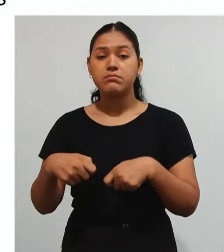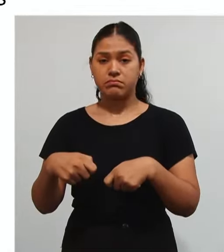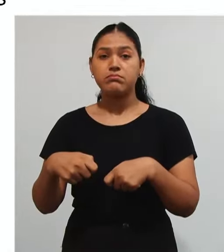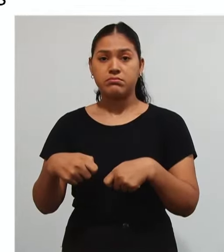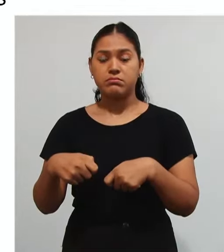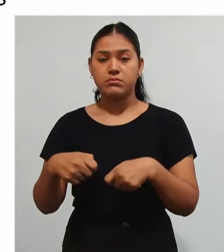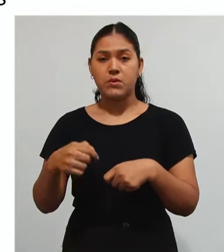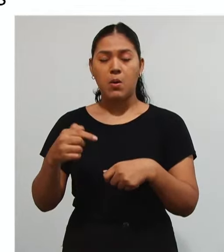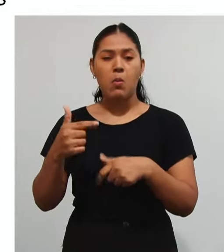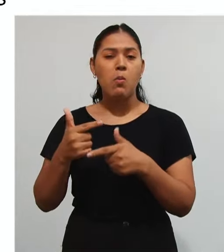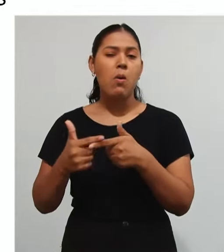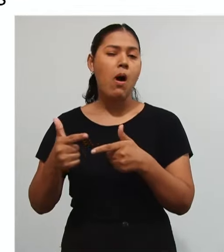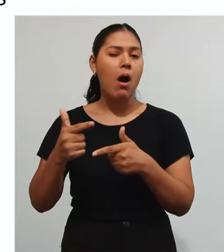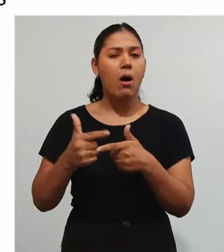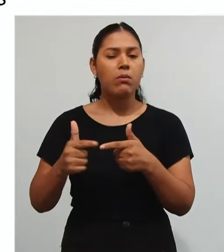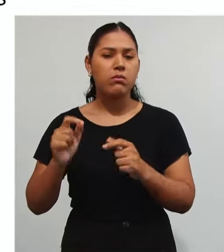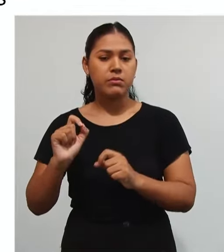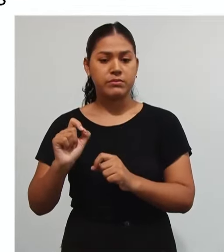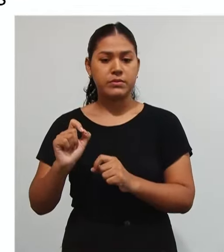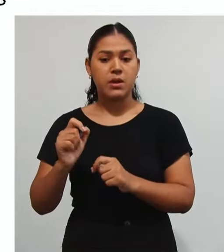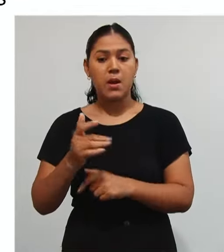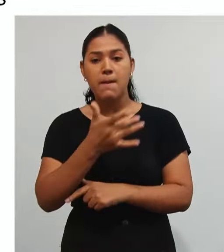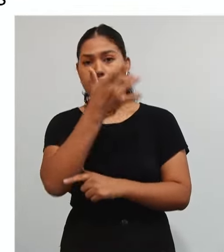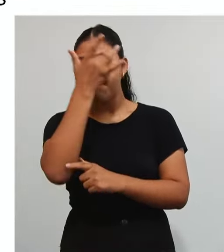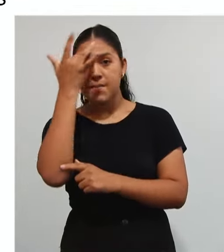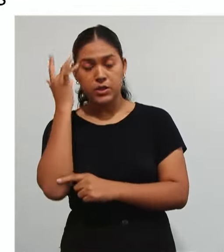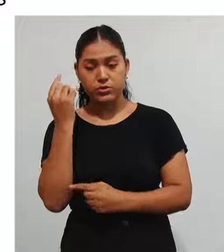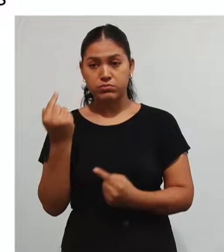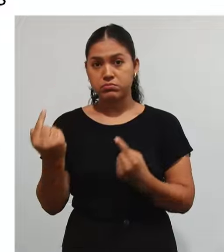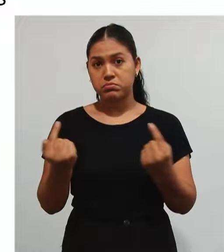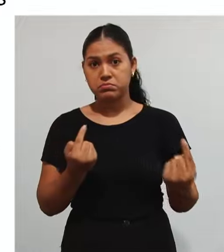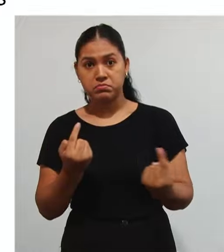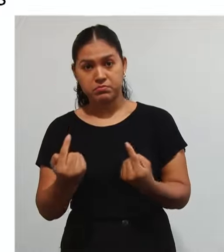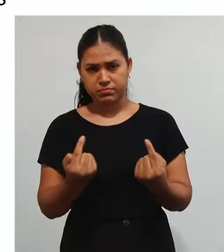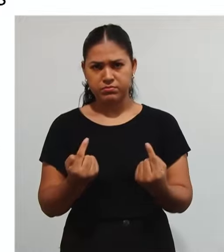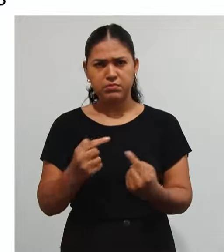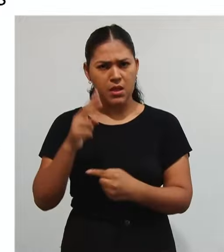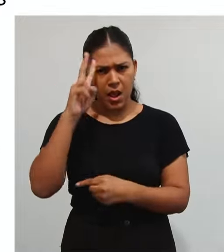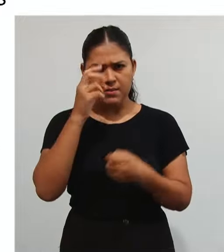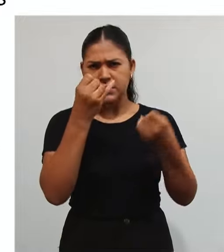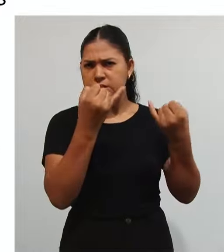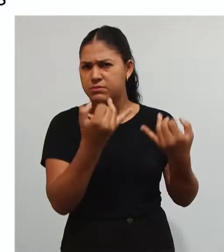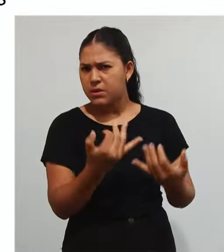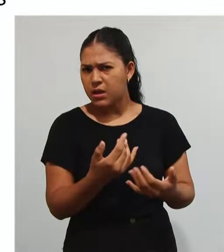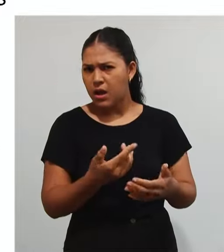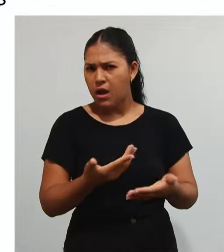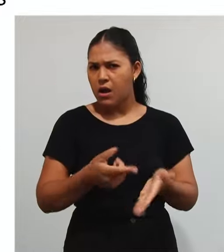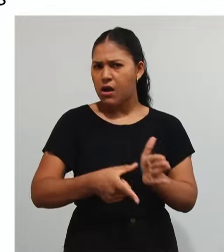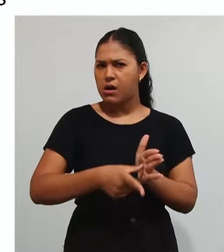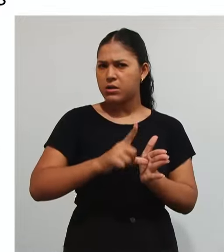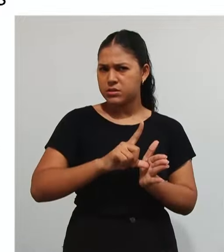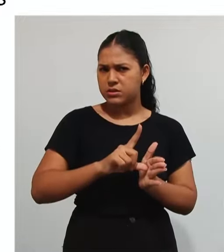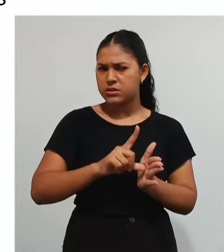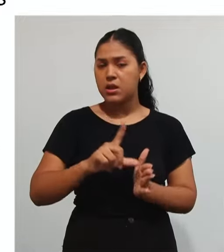conflitos De agência Percebe que no slide anterior Eu acabei de falar isso Nós temos ali